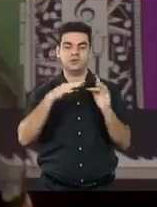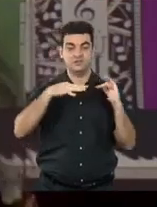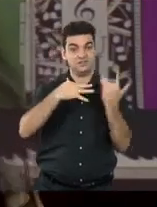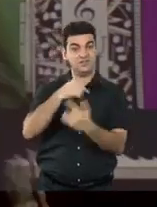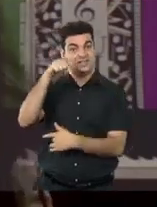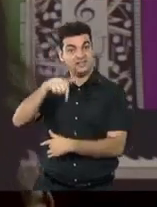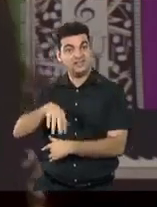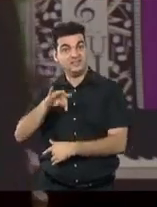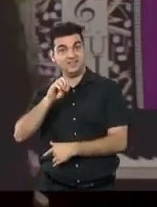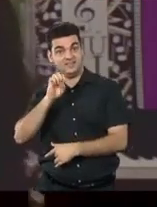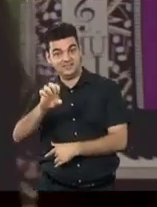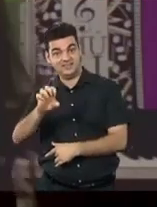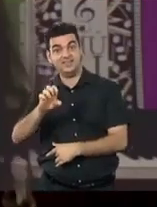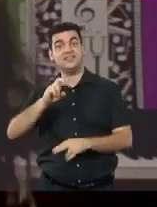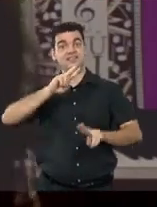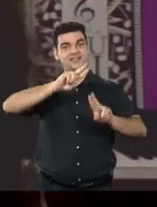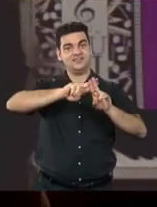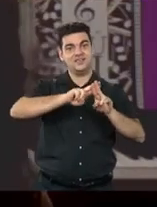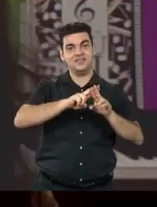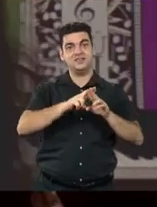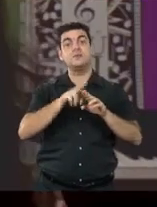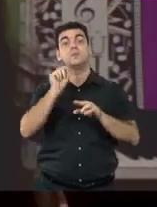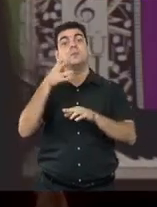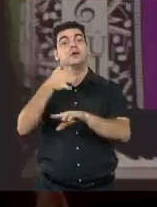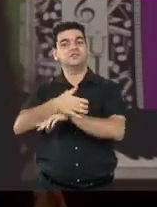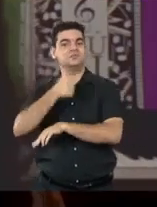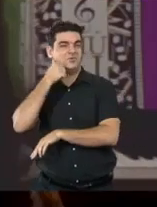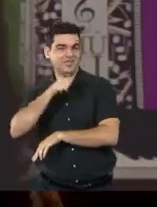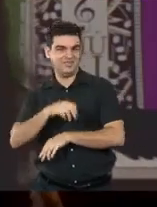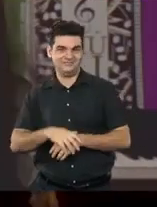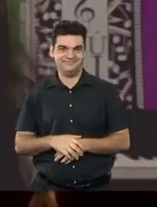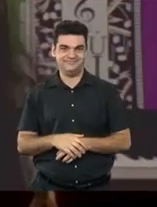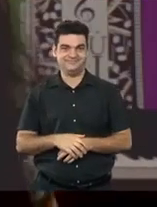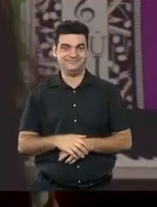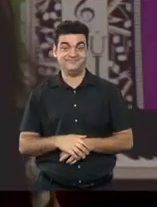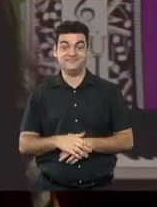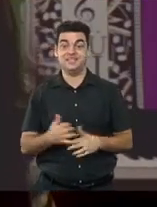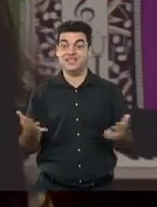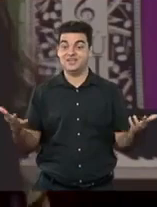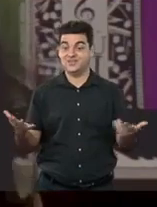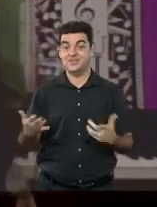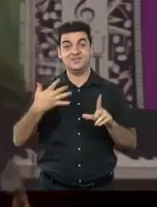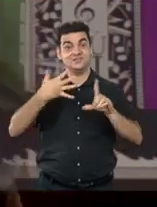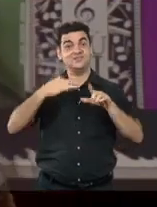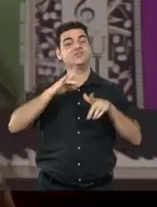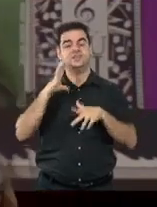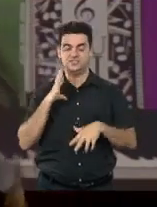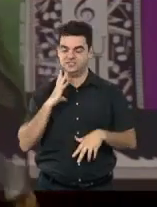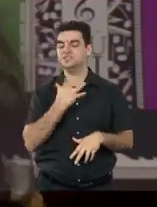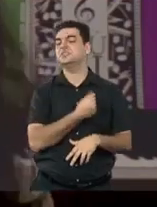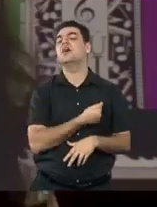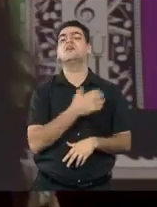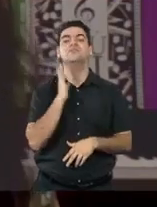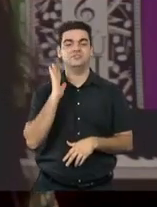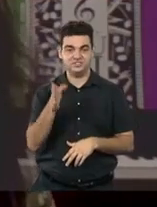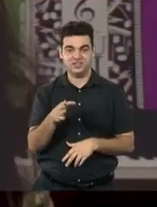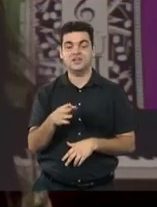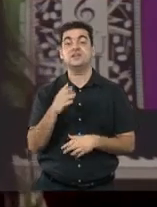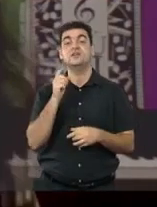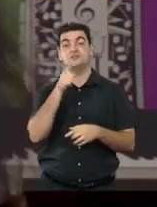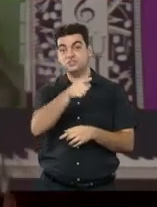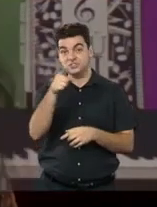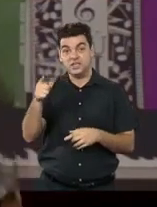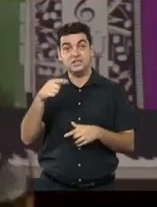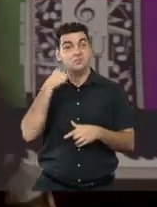por meio da nossa hashtag Participa Mulher. E por fim, informo que essa live vai ficar gravada para que mais pessoas,